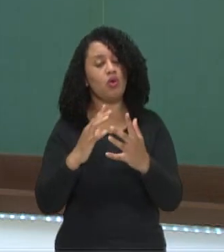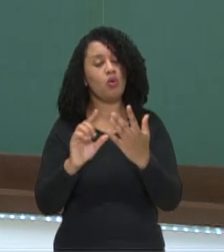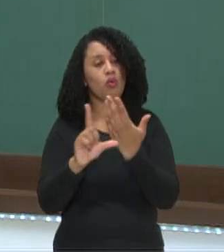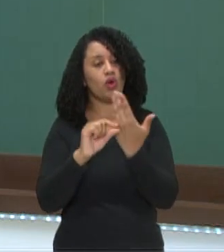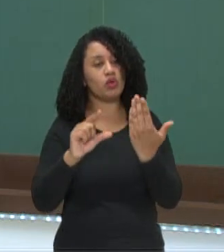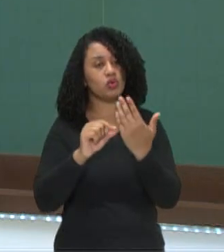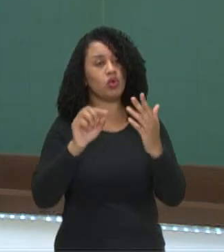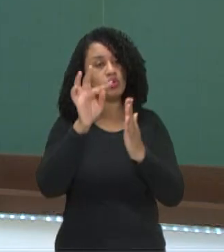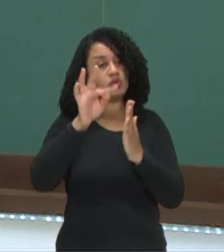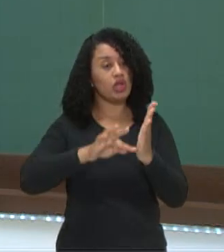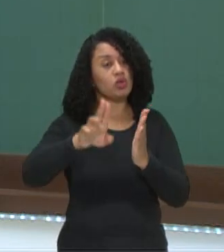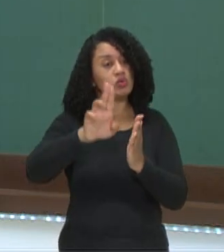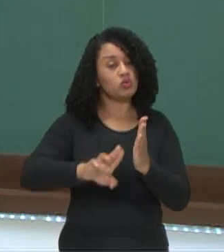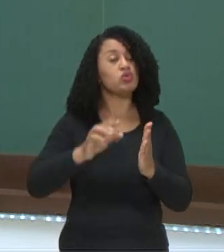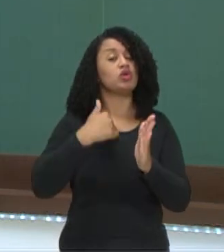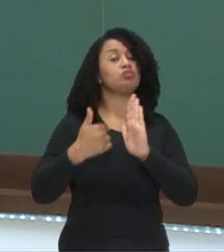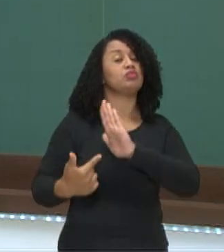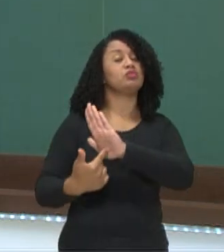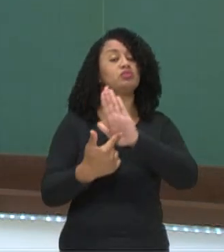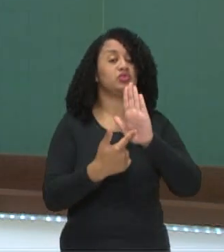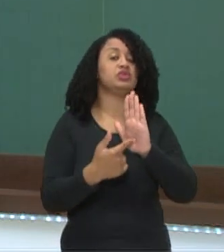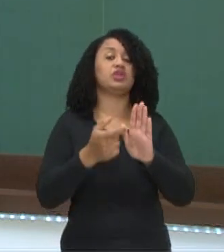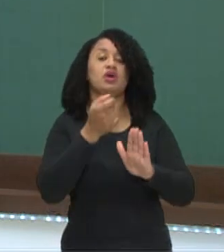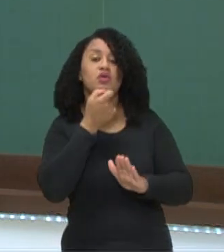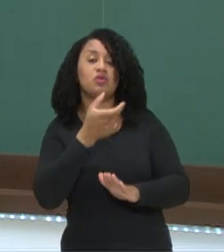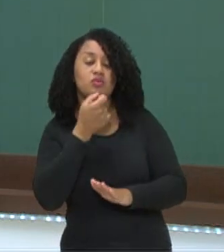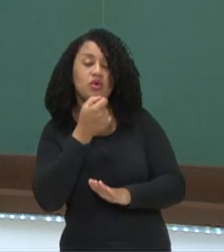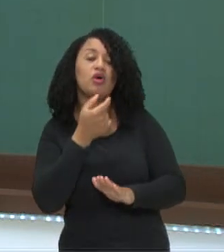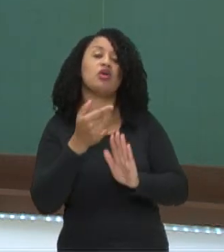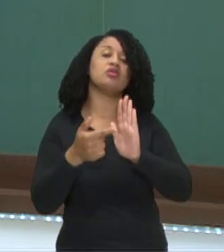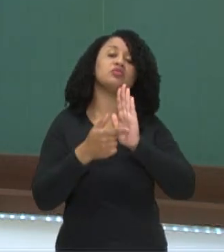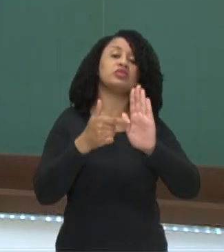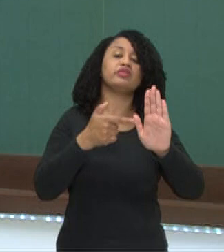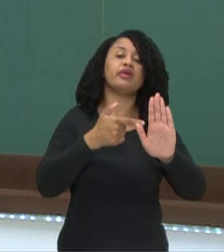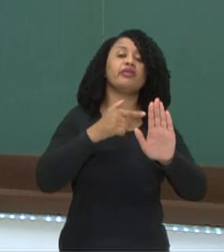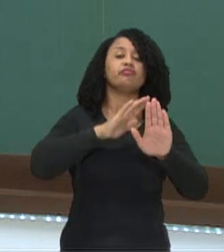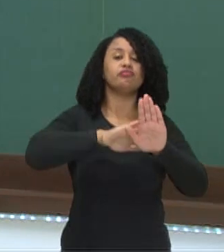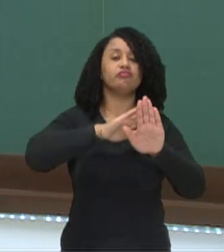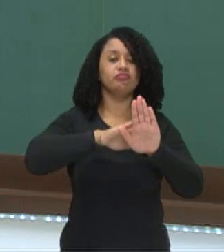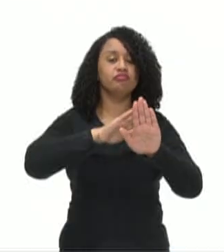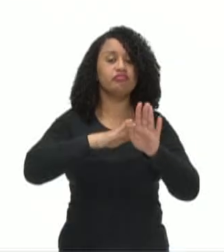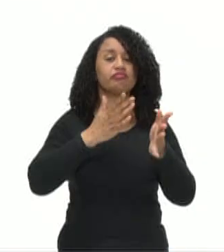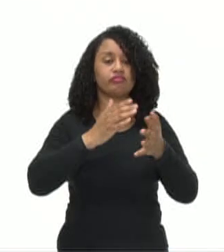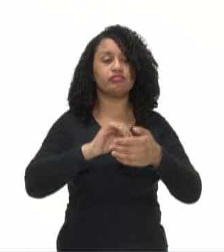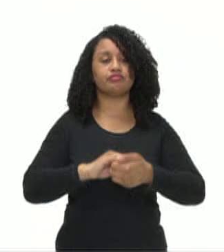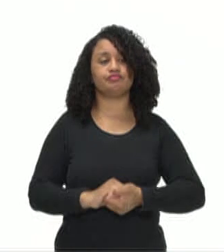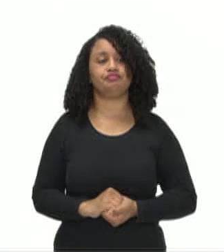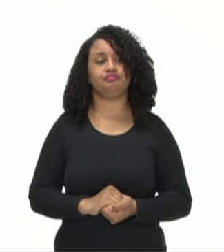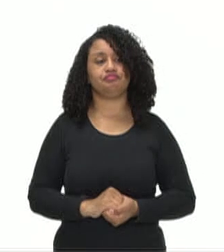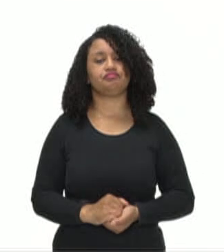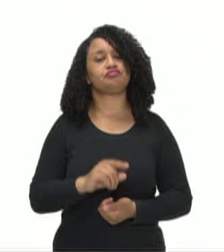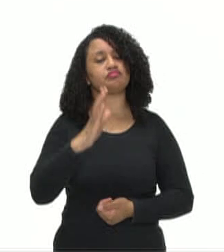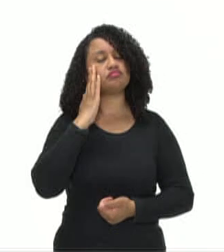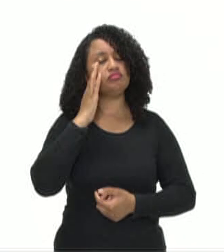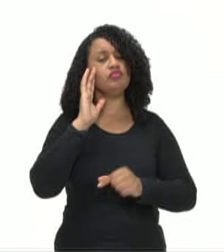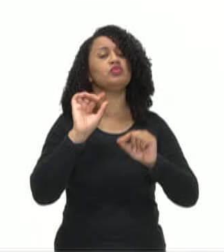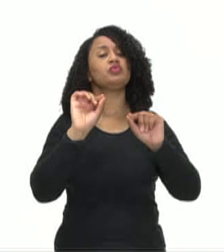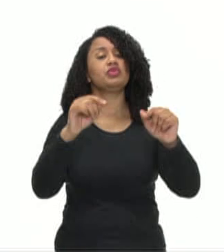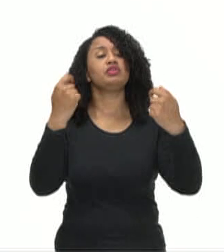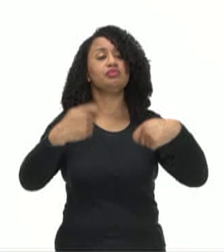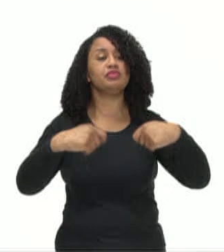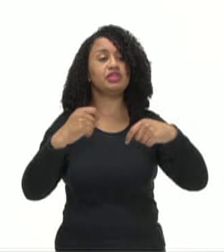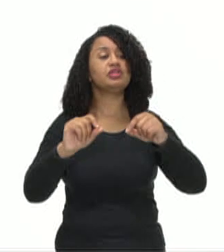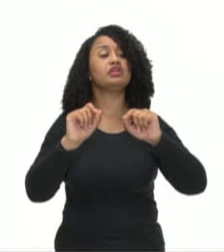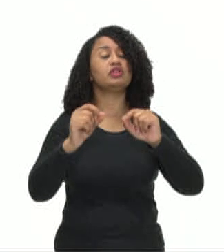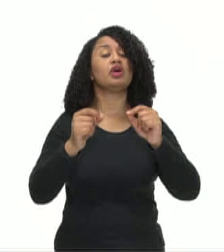do texto usou para expressar o humor, mostrar a ironia? Você sabe o que é necessário,